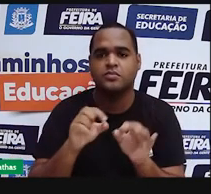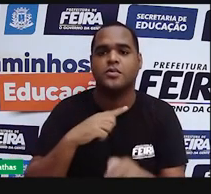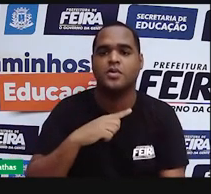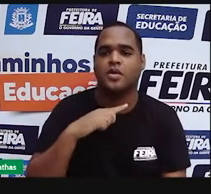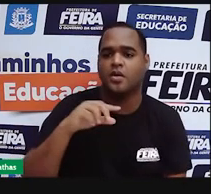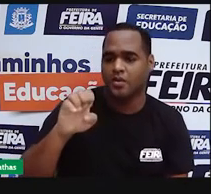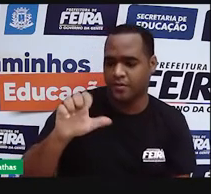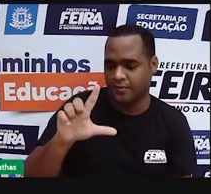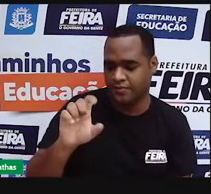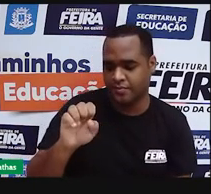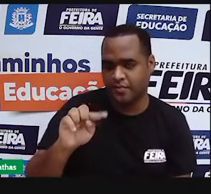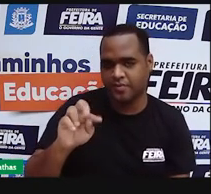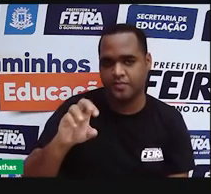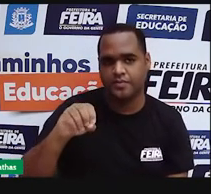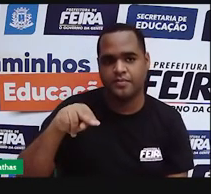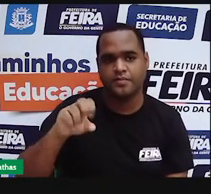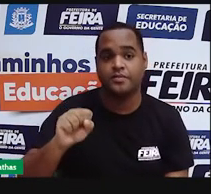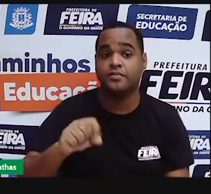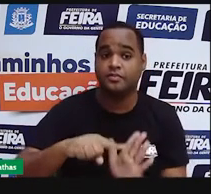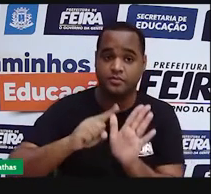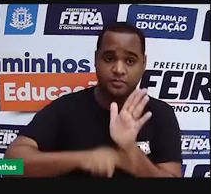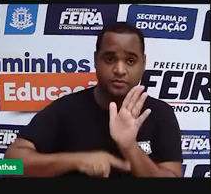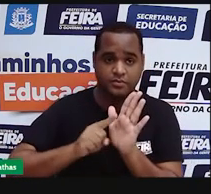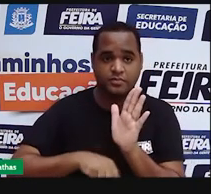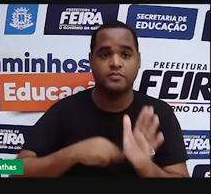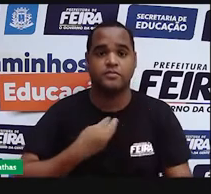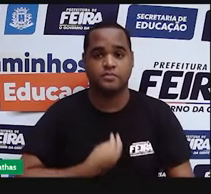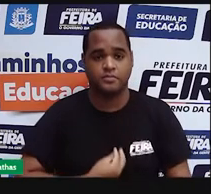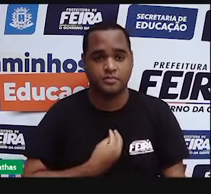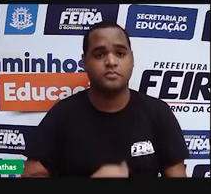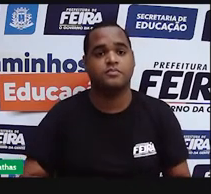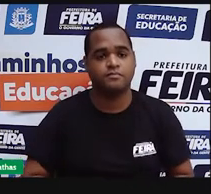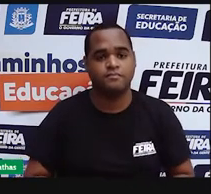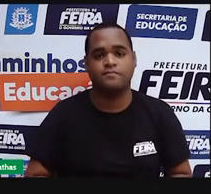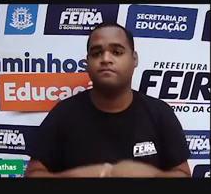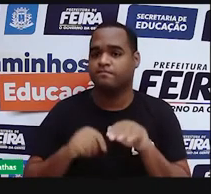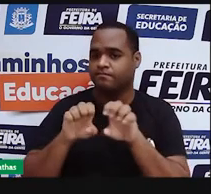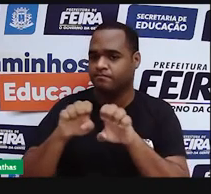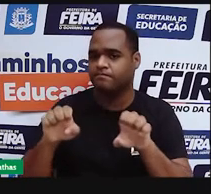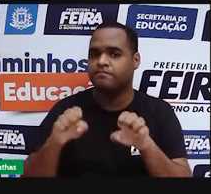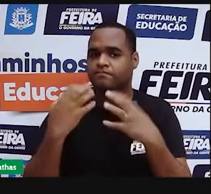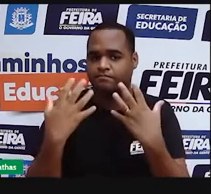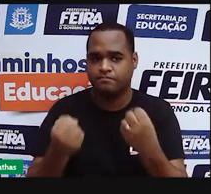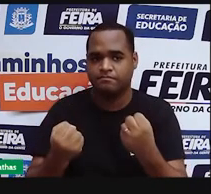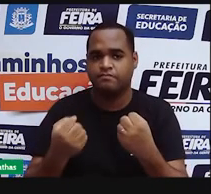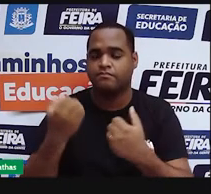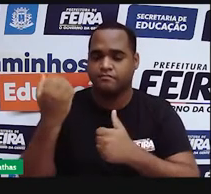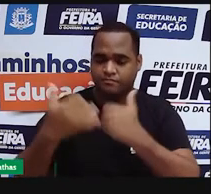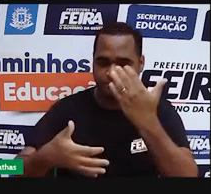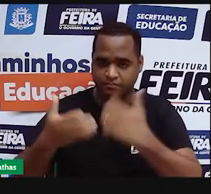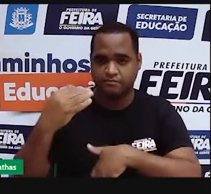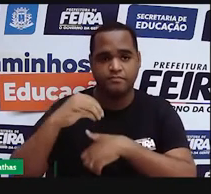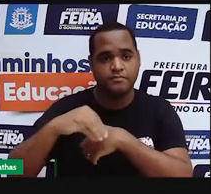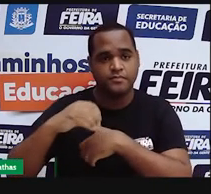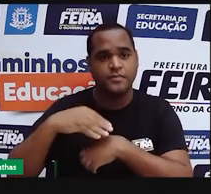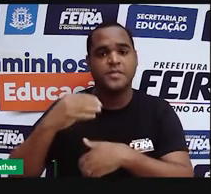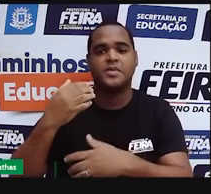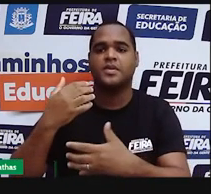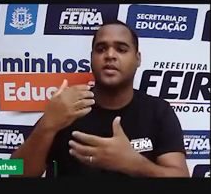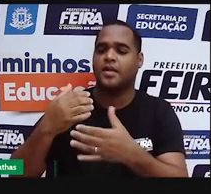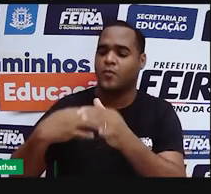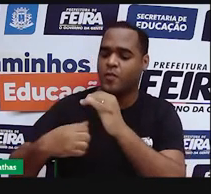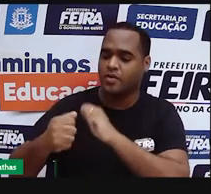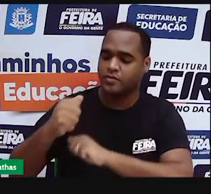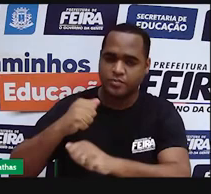negativa. Então, essa daqui é a estrutura hoje mais aceita para explicar o modelo do átomo, que é